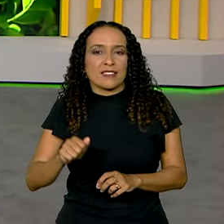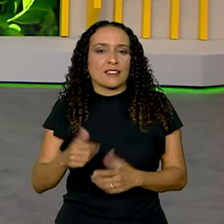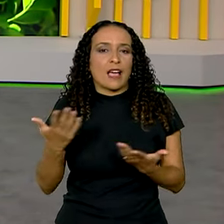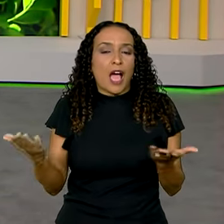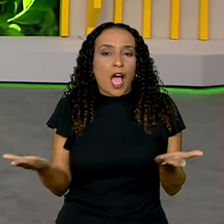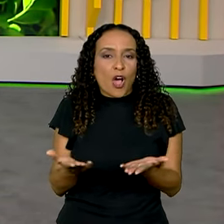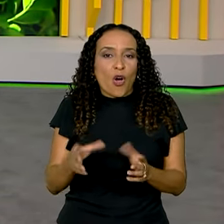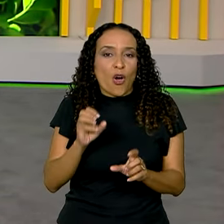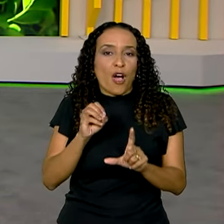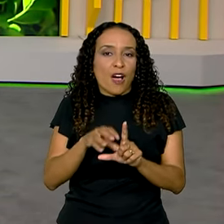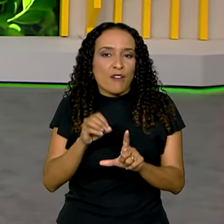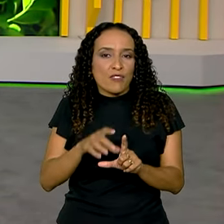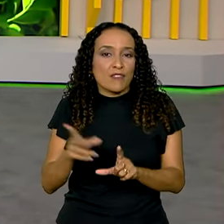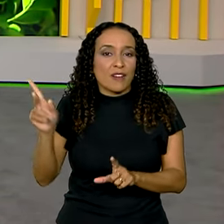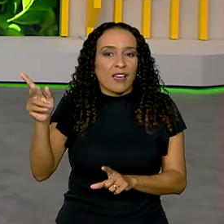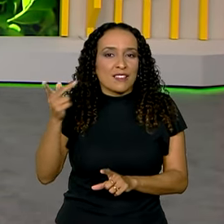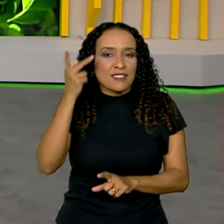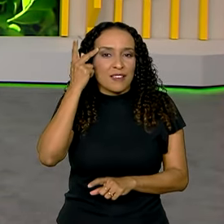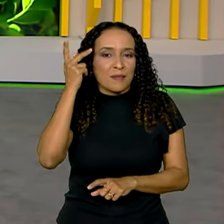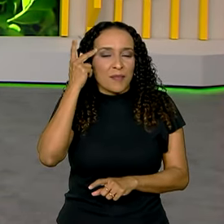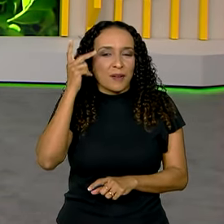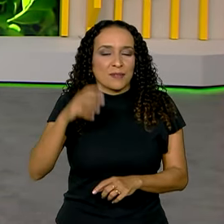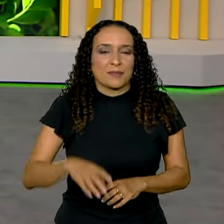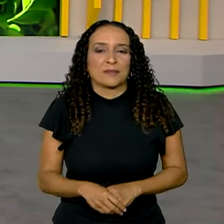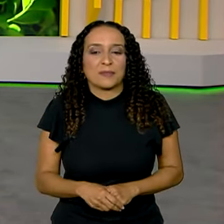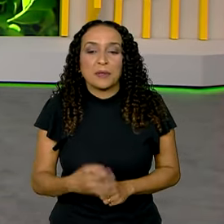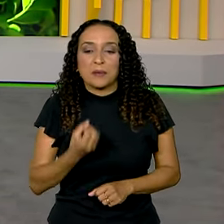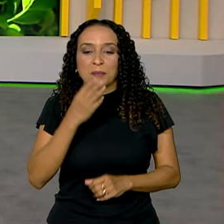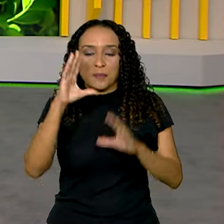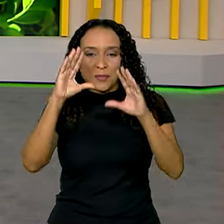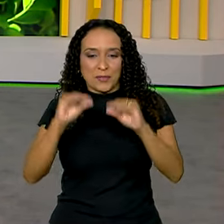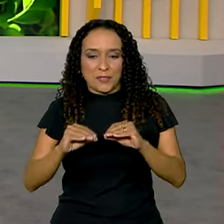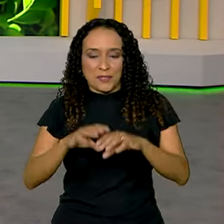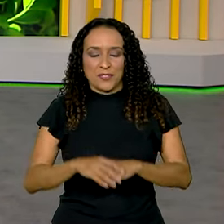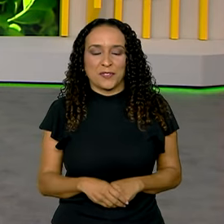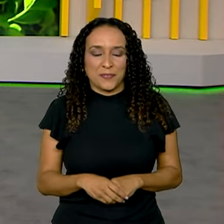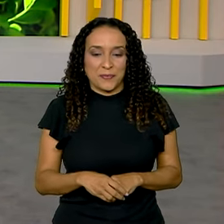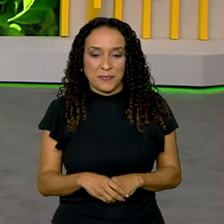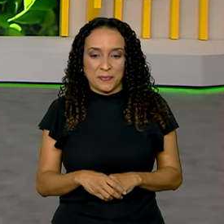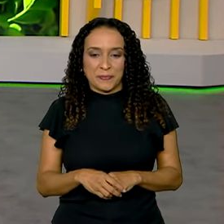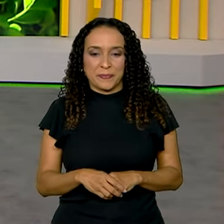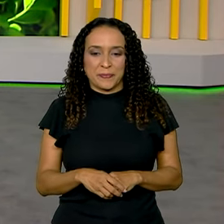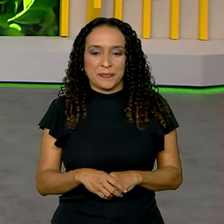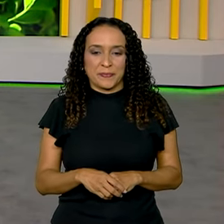que fala agora ao vivo com a gente, direto de São Paulo. Vanessa, boa noite pra você.